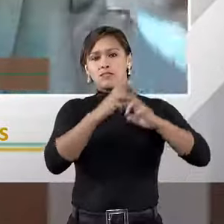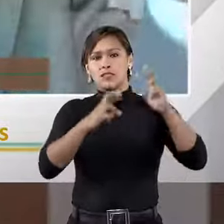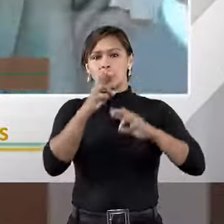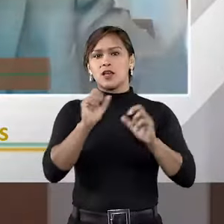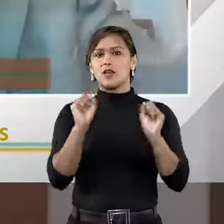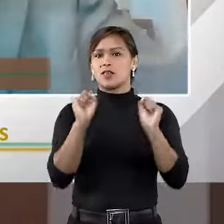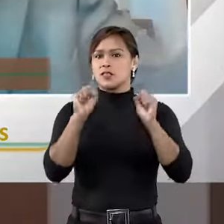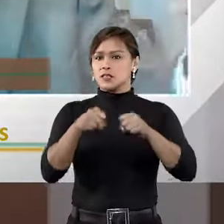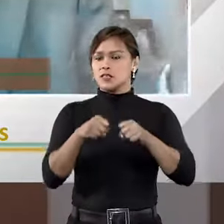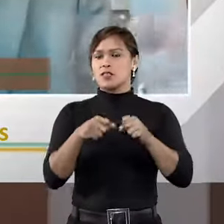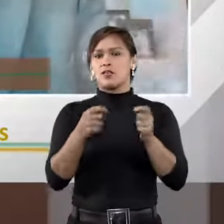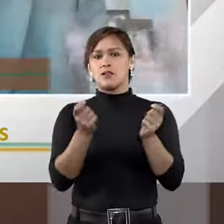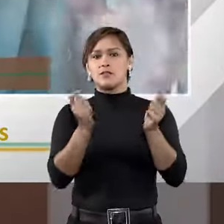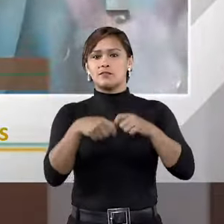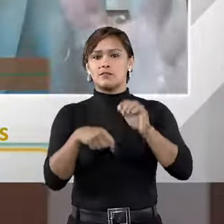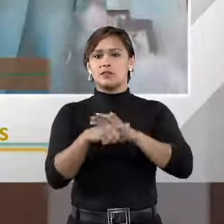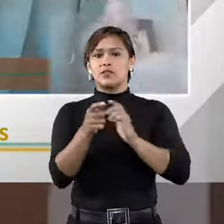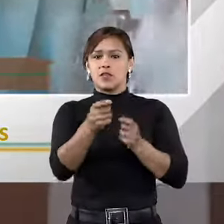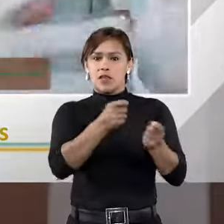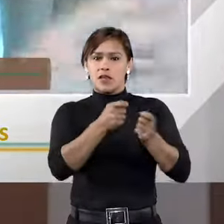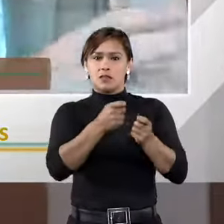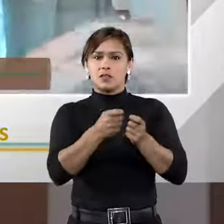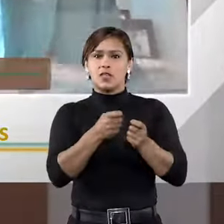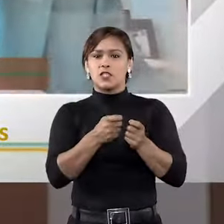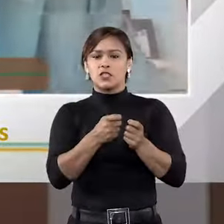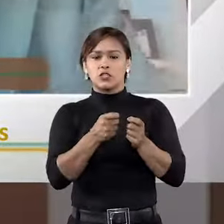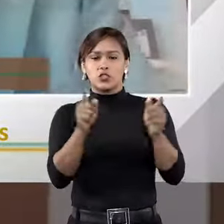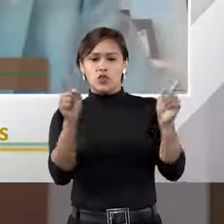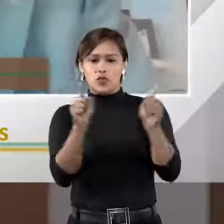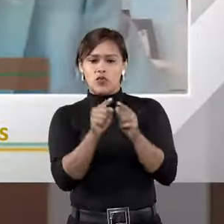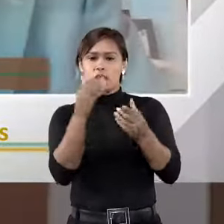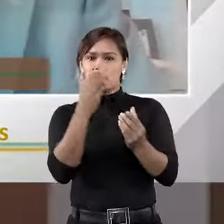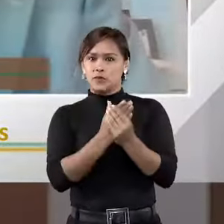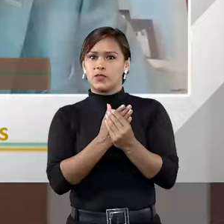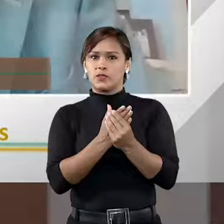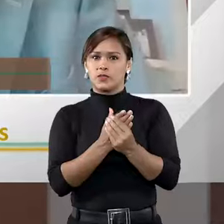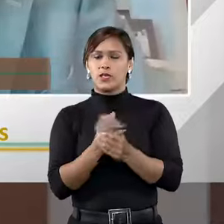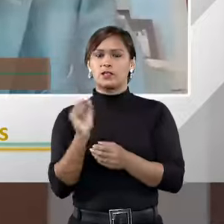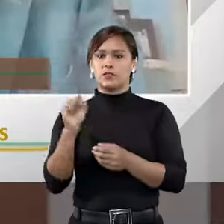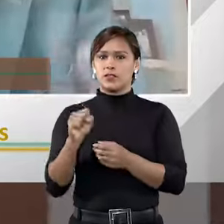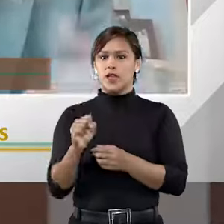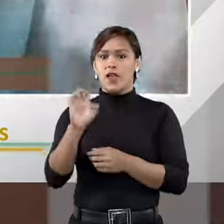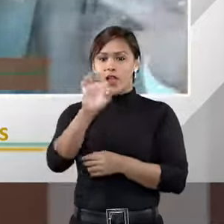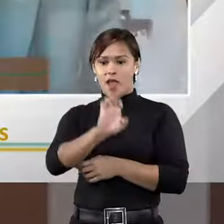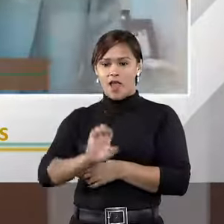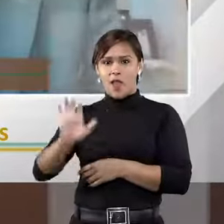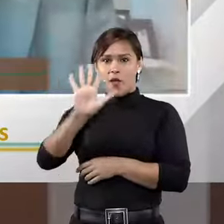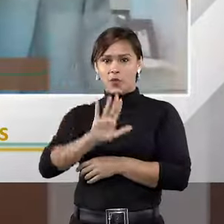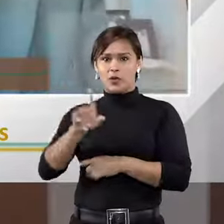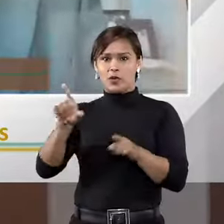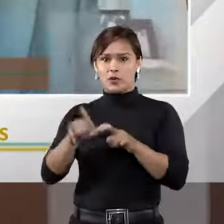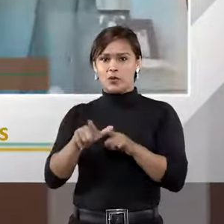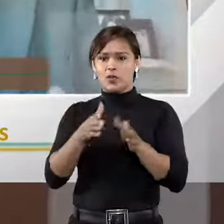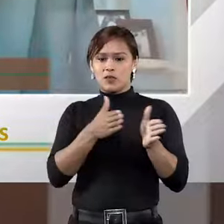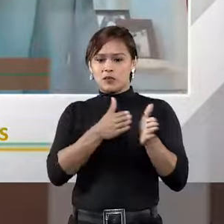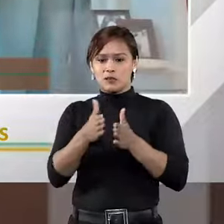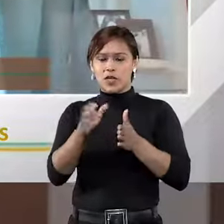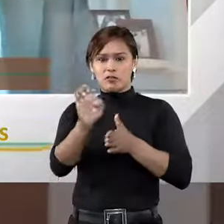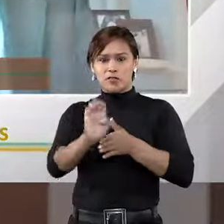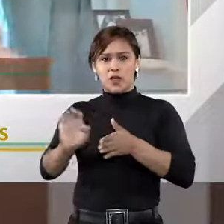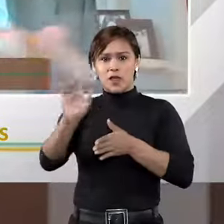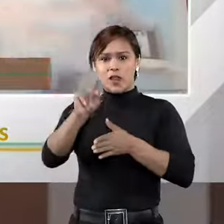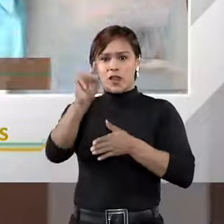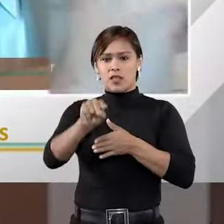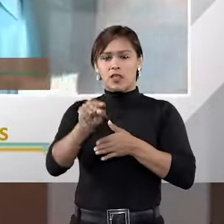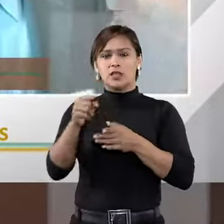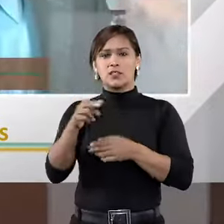concebíveis mecanismos de arbitragens de pequenas causas. A Europa, a União Europeia tem uma diretiva dessas